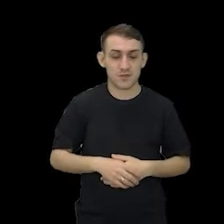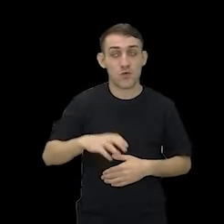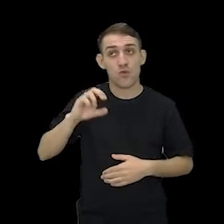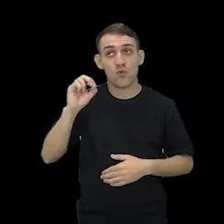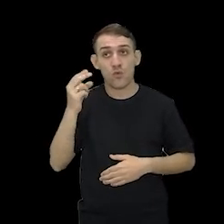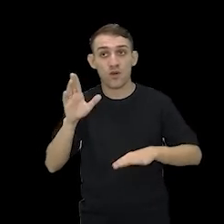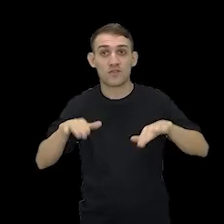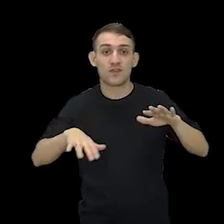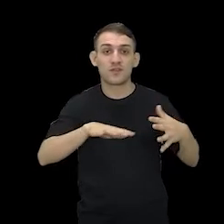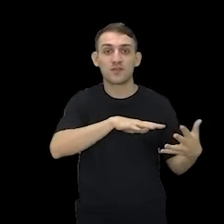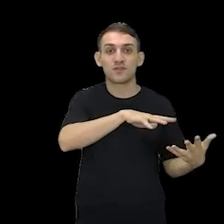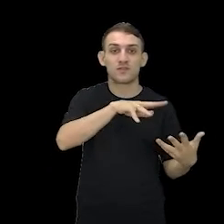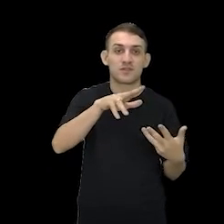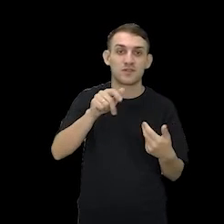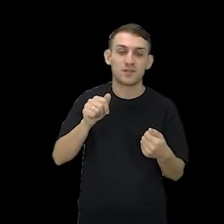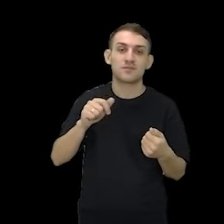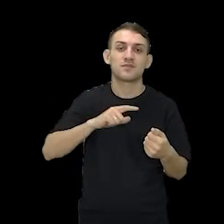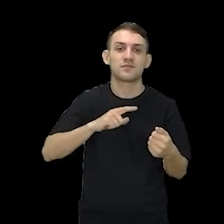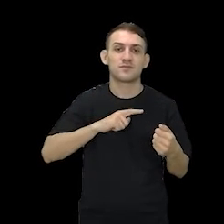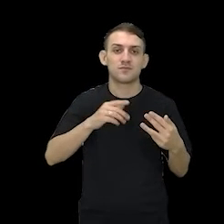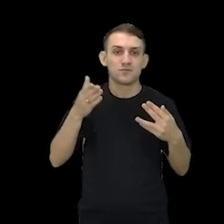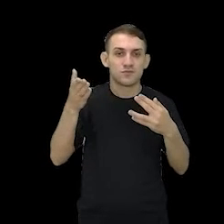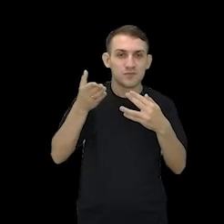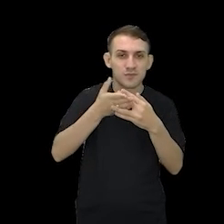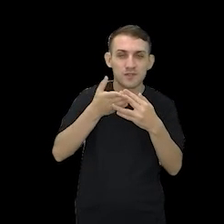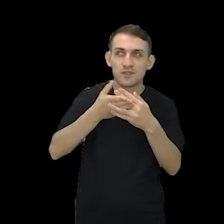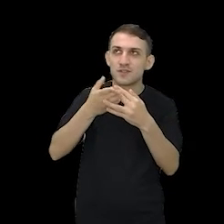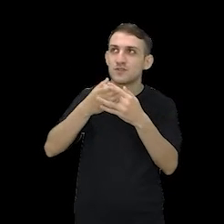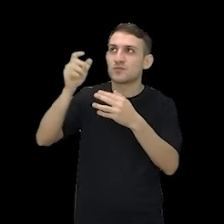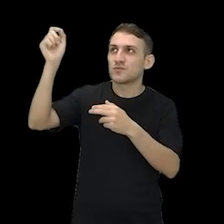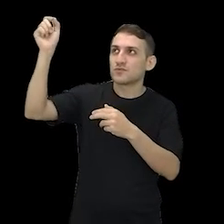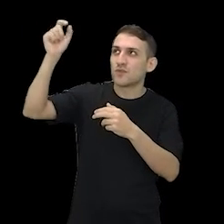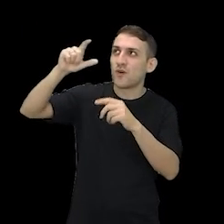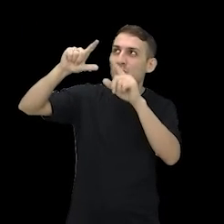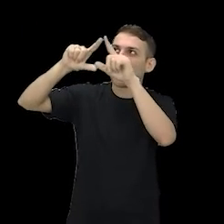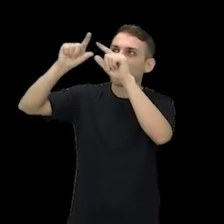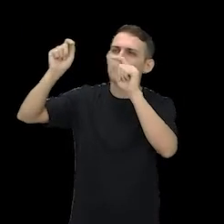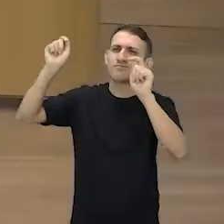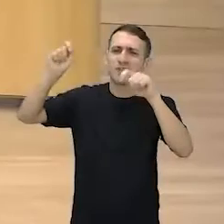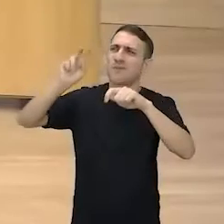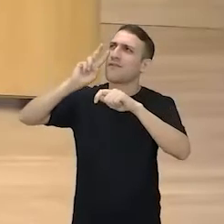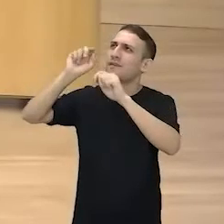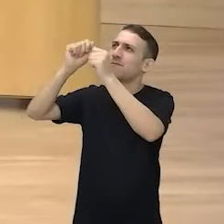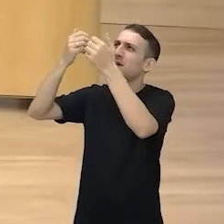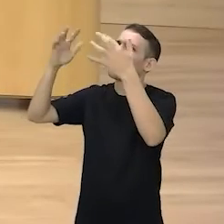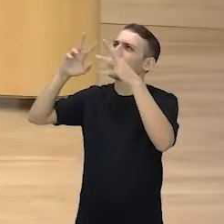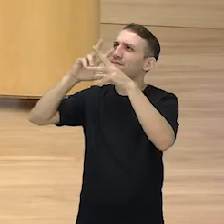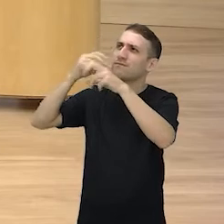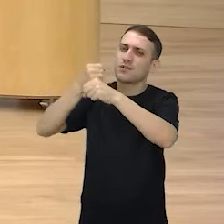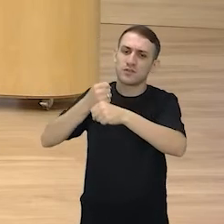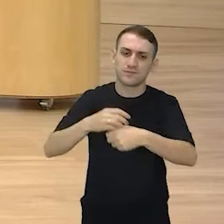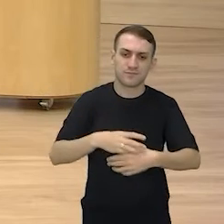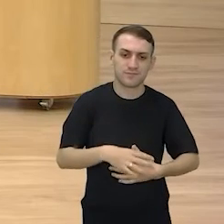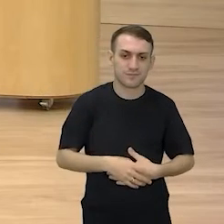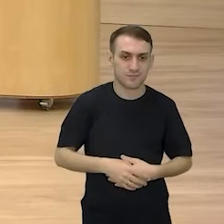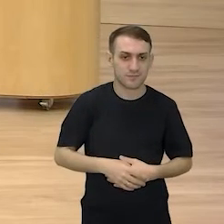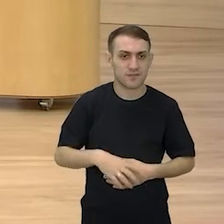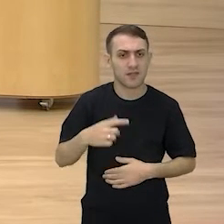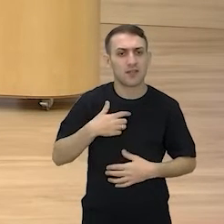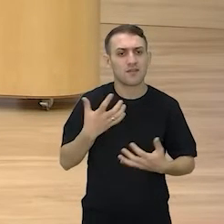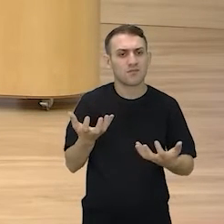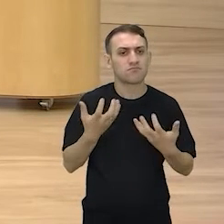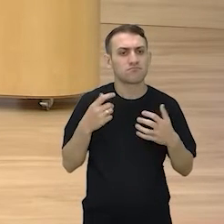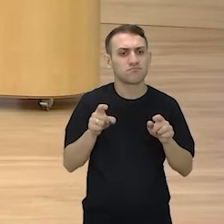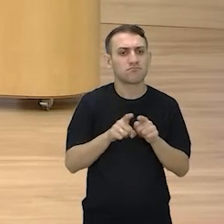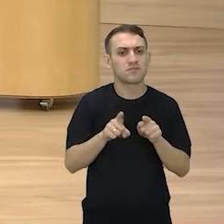localizada entre o sol e a lua. Então você consegue ver o brilho total. Adoro essa parte. Professora Juliana, queria ir